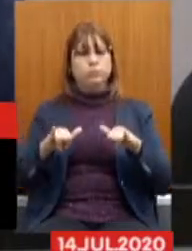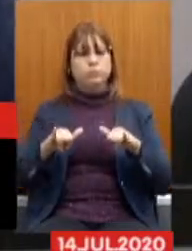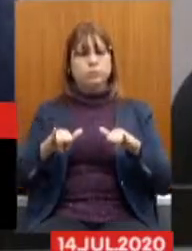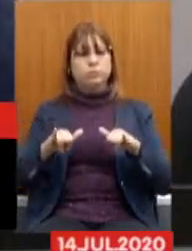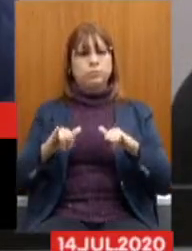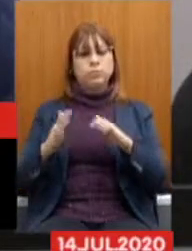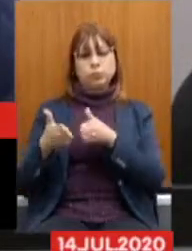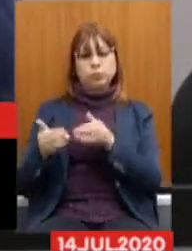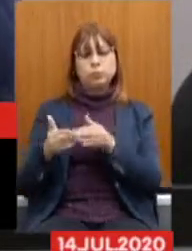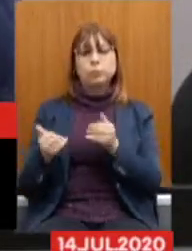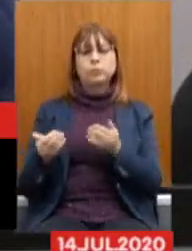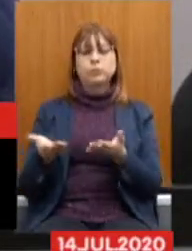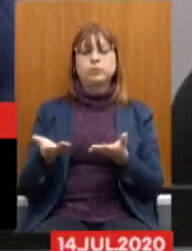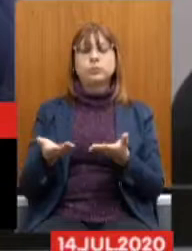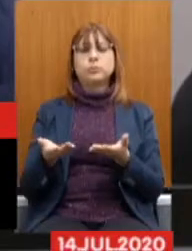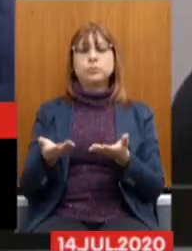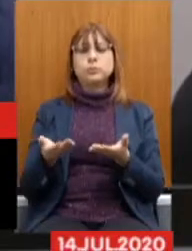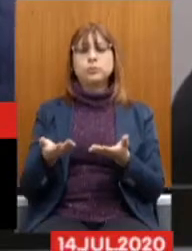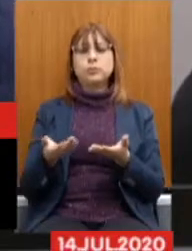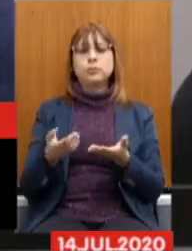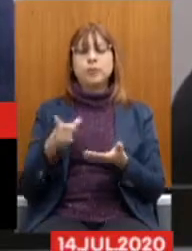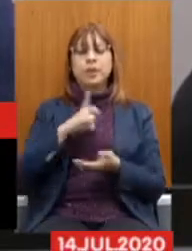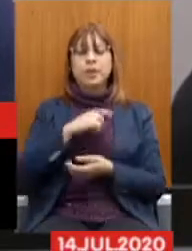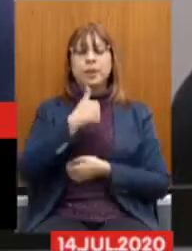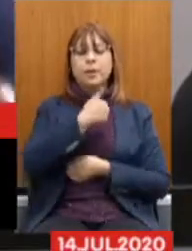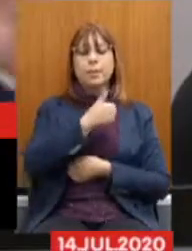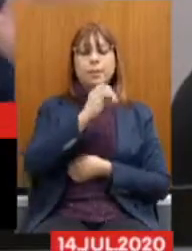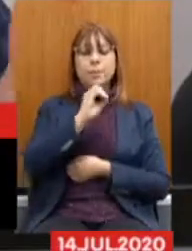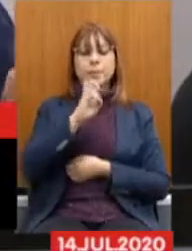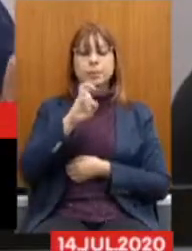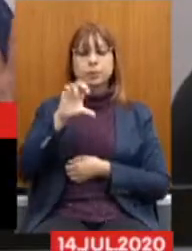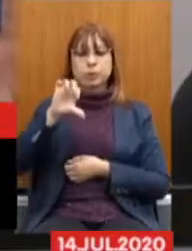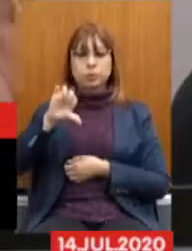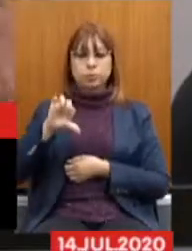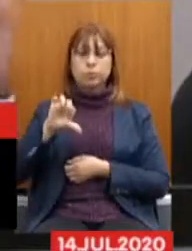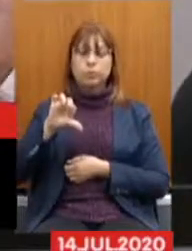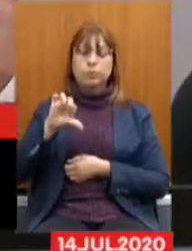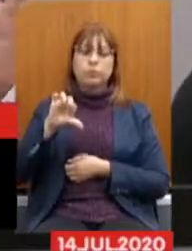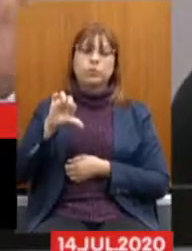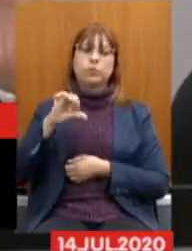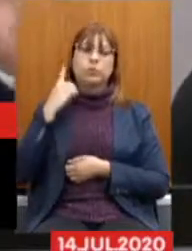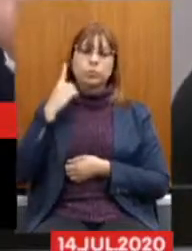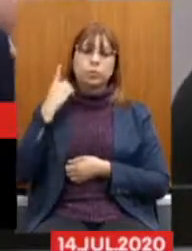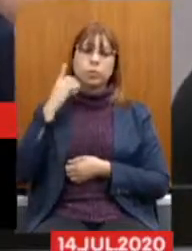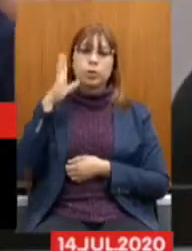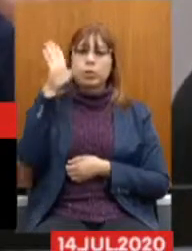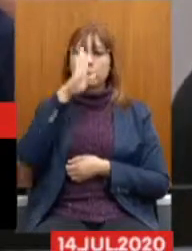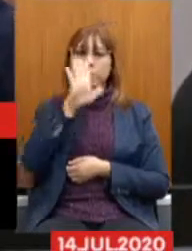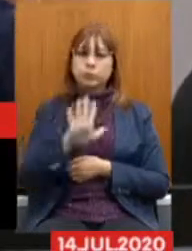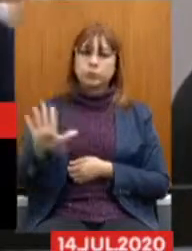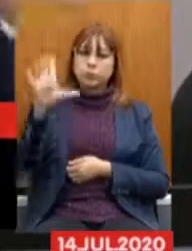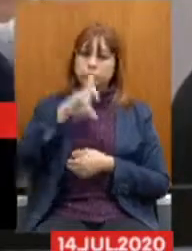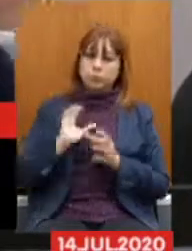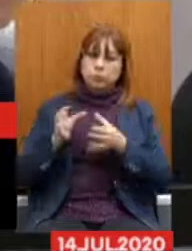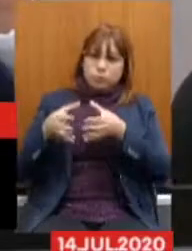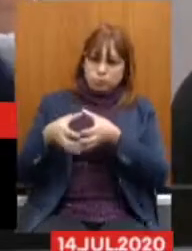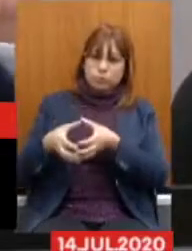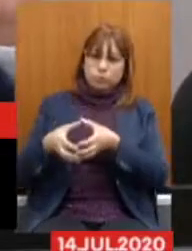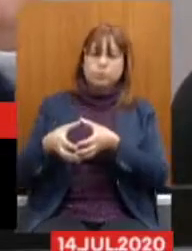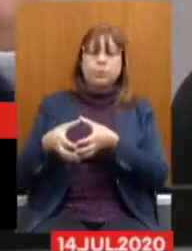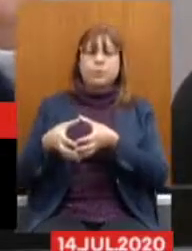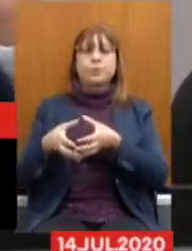nossa entidade, que congrega 1.059 deputados no Brasil inteiro, que a gente possa analisar todas